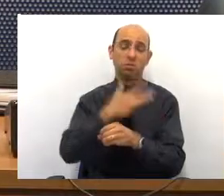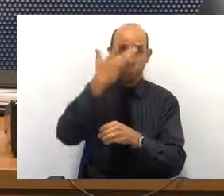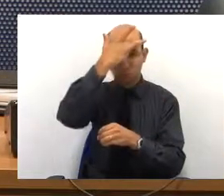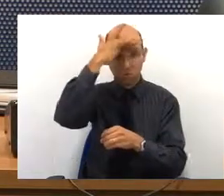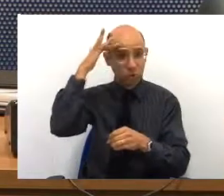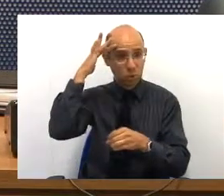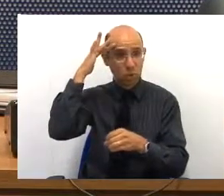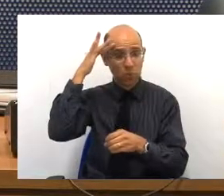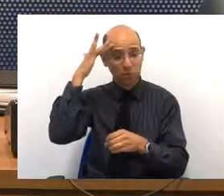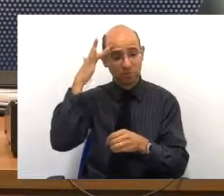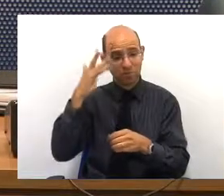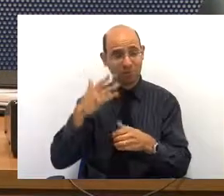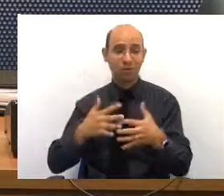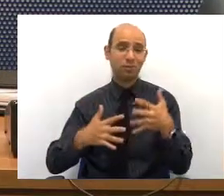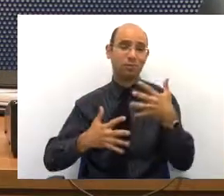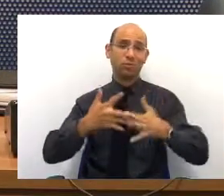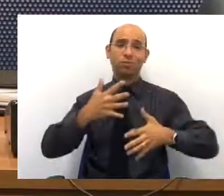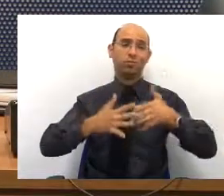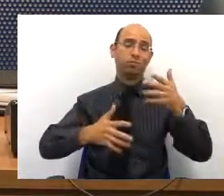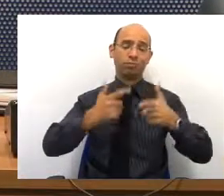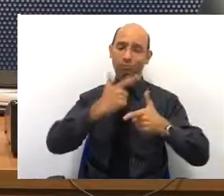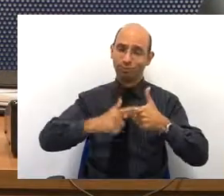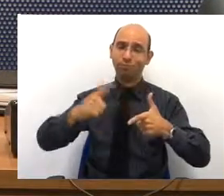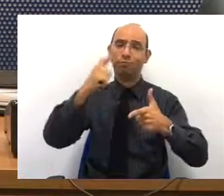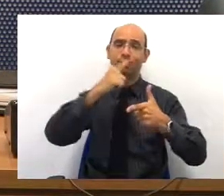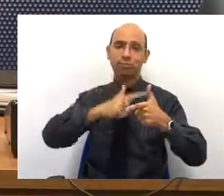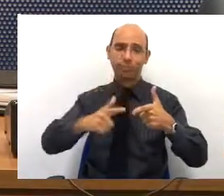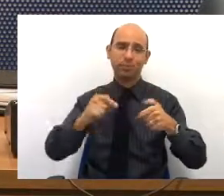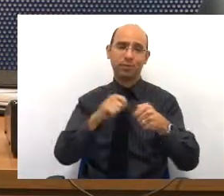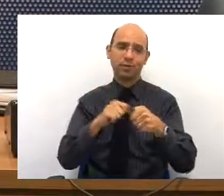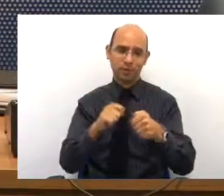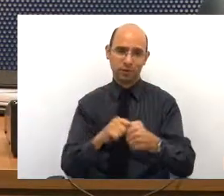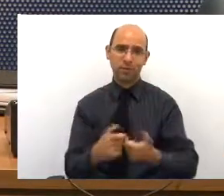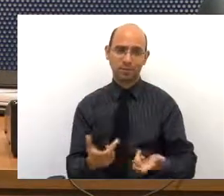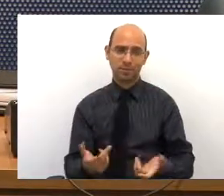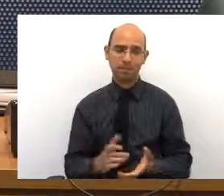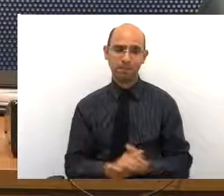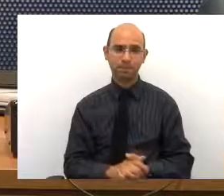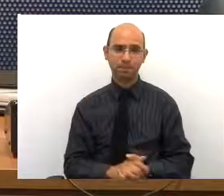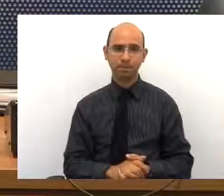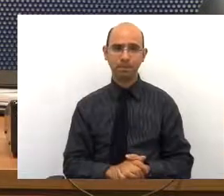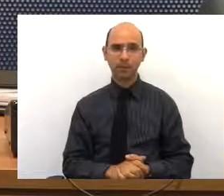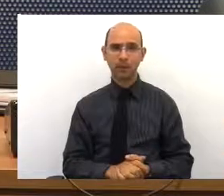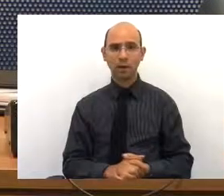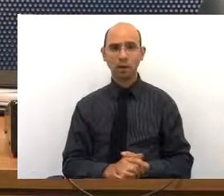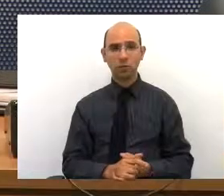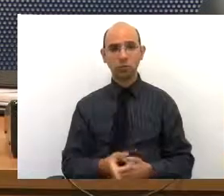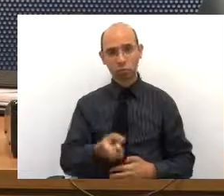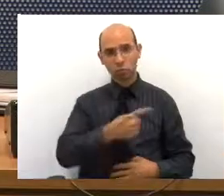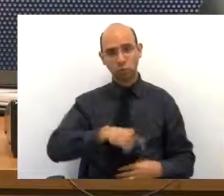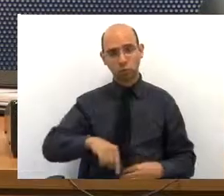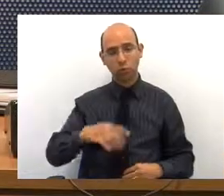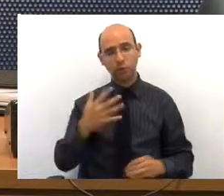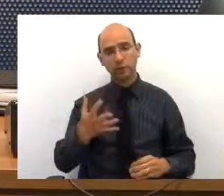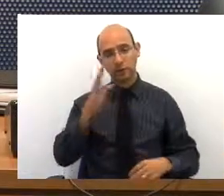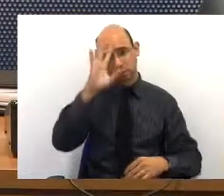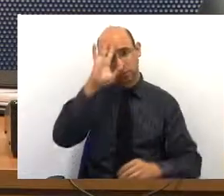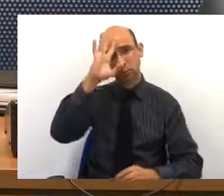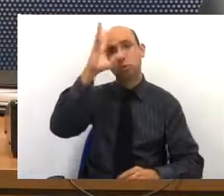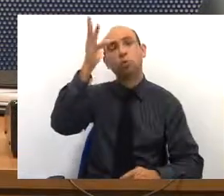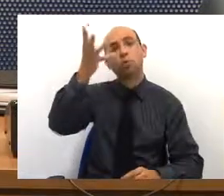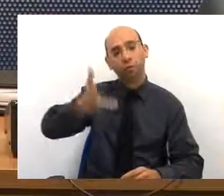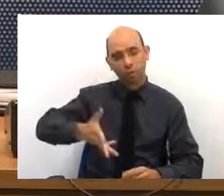você vai causar um transtorno maior ainda fazer a obra. Claro, a gente pretende resolver, ir